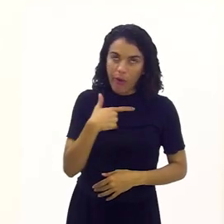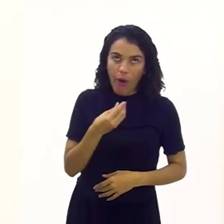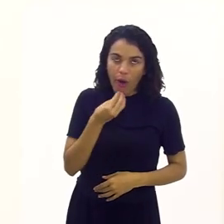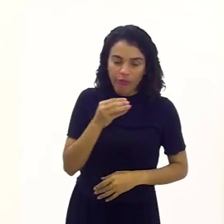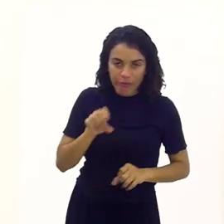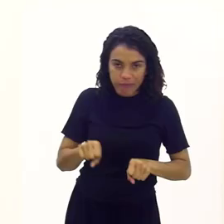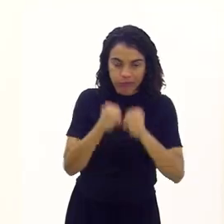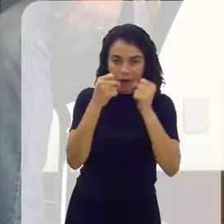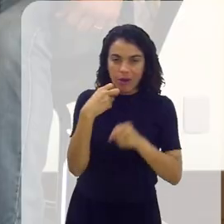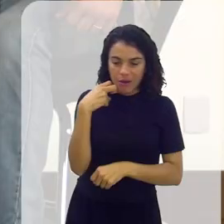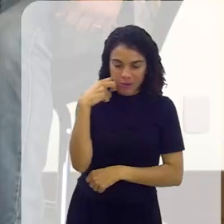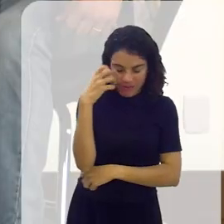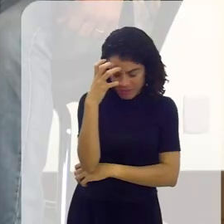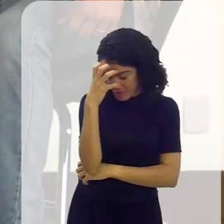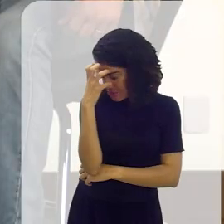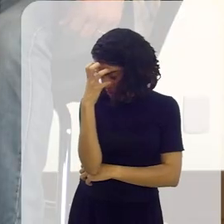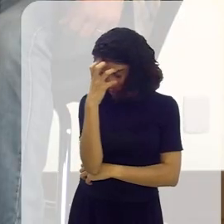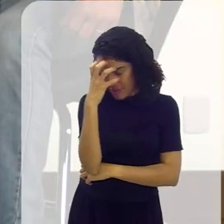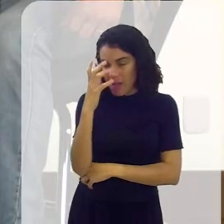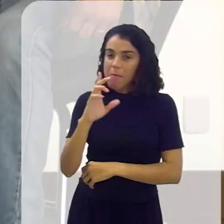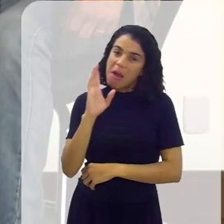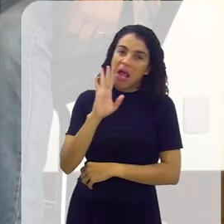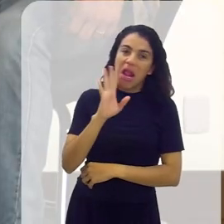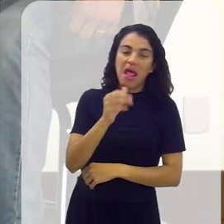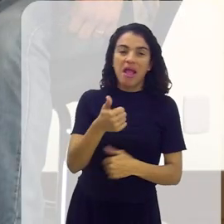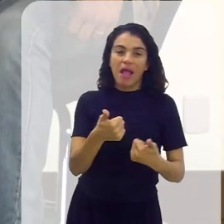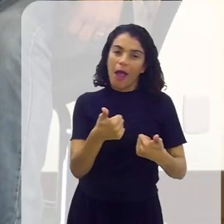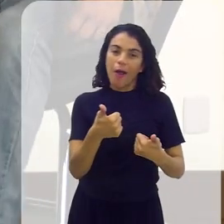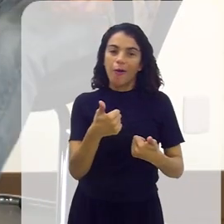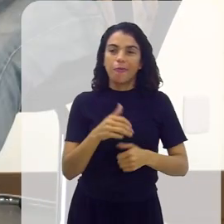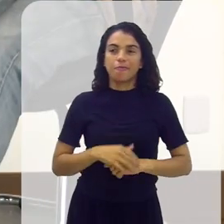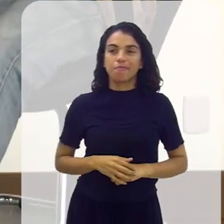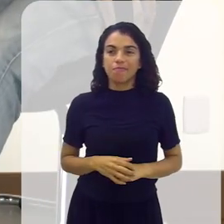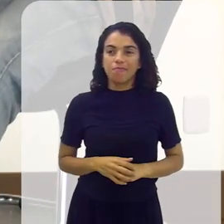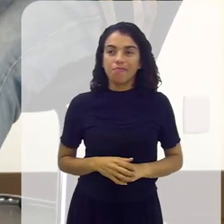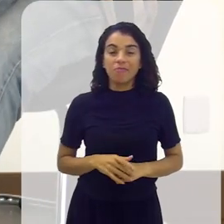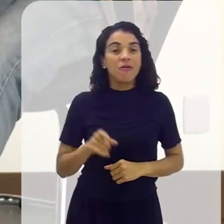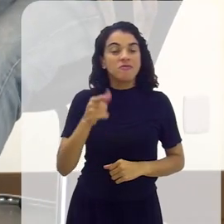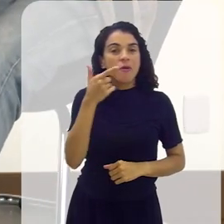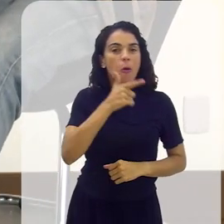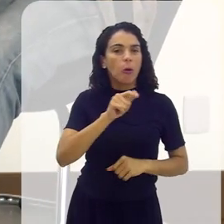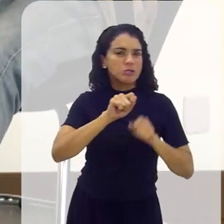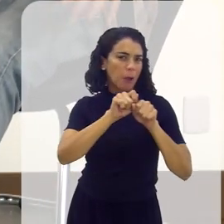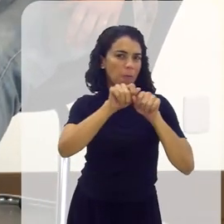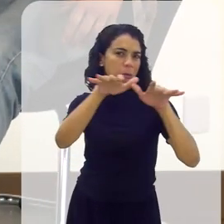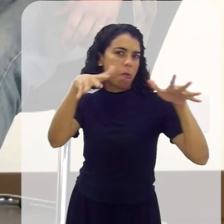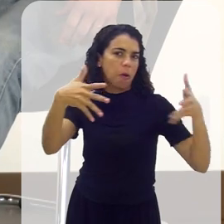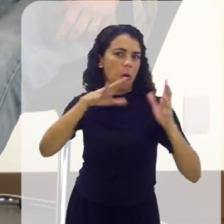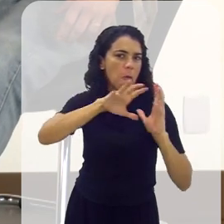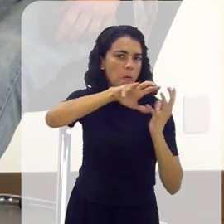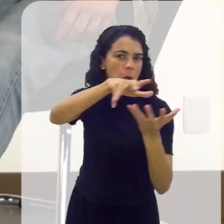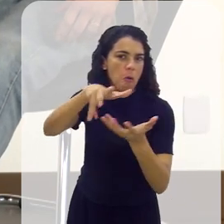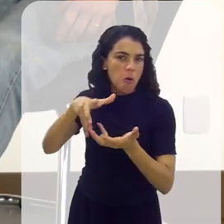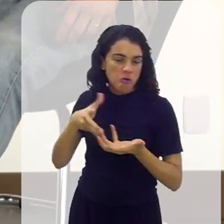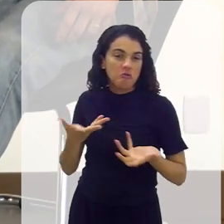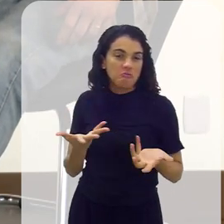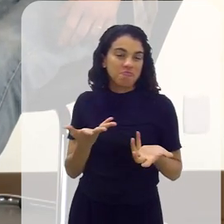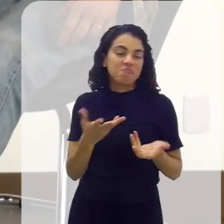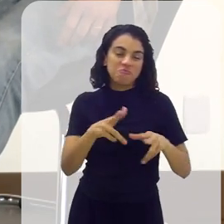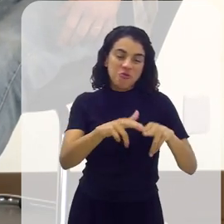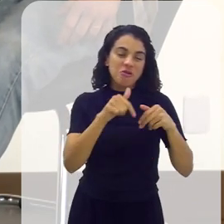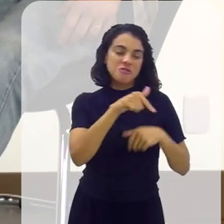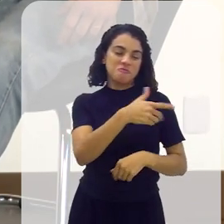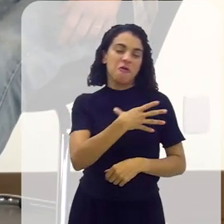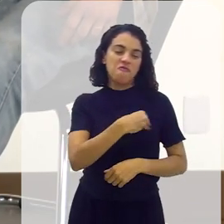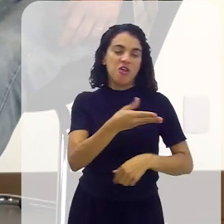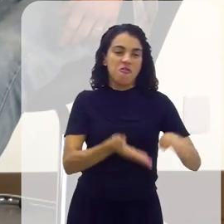um mico, claro, mas achei fantástico. Você alcança o mundo inteiro com esse mercado agora. E foi assim